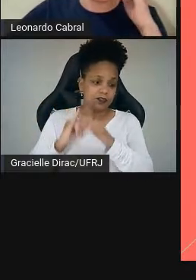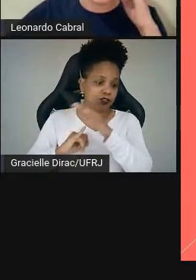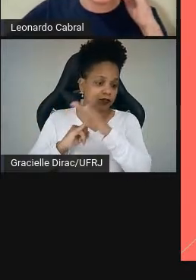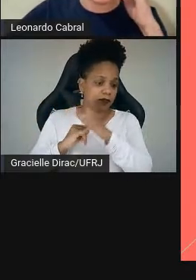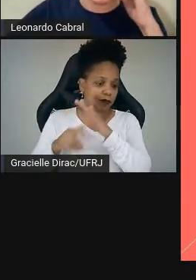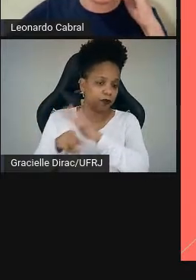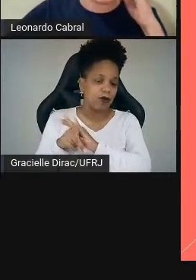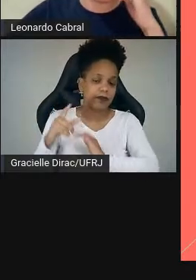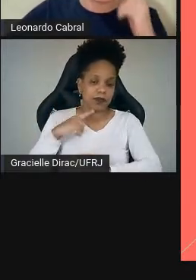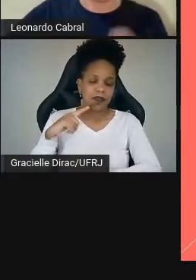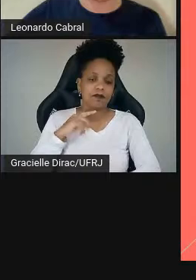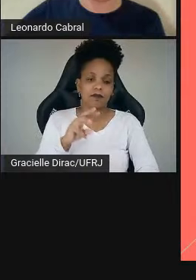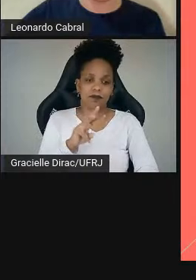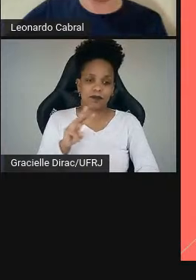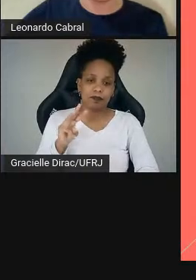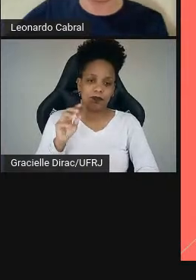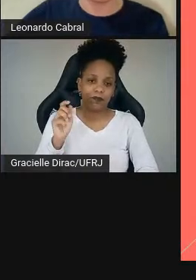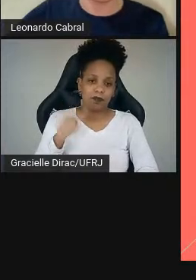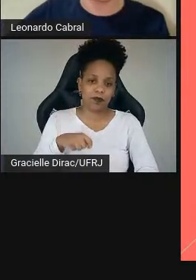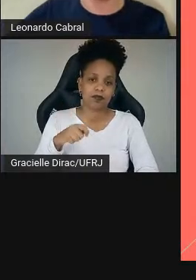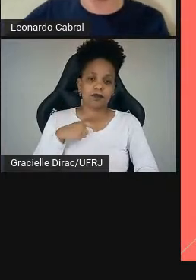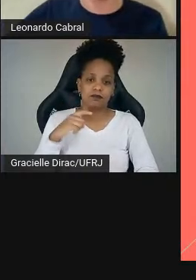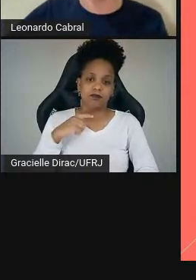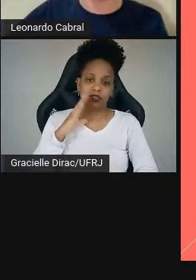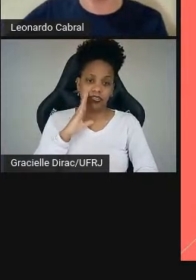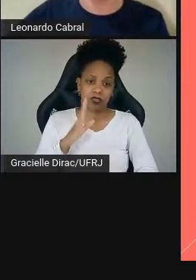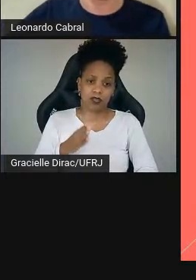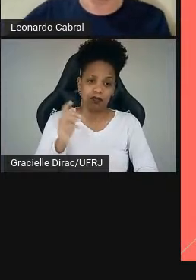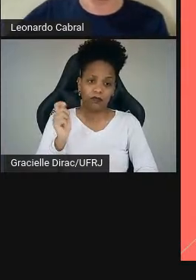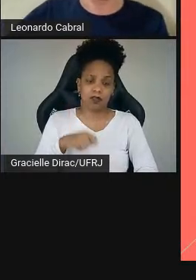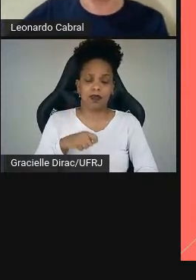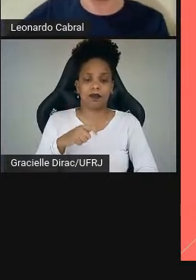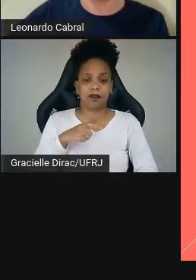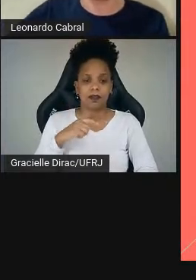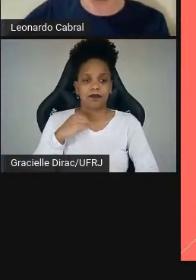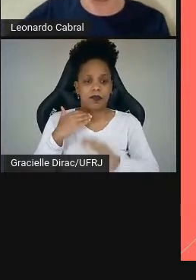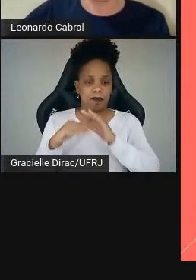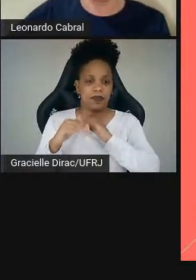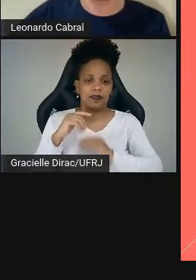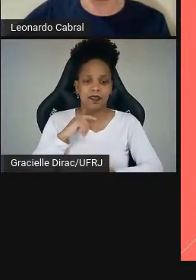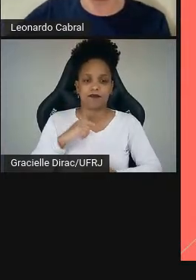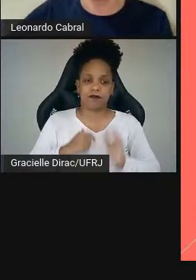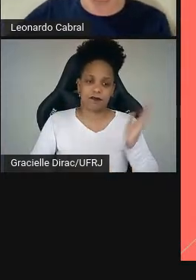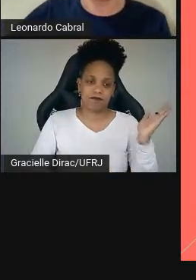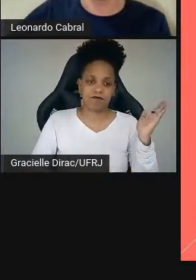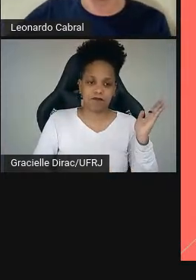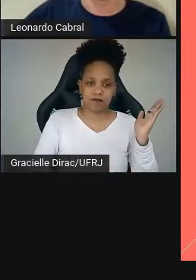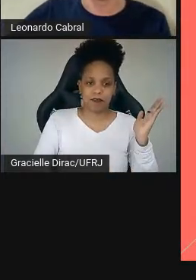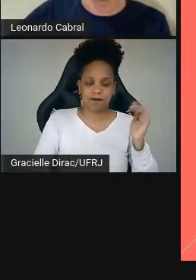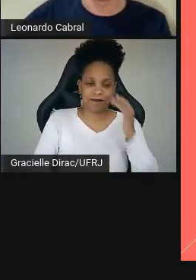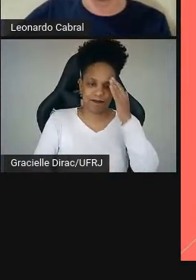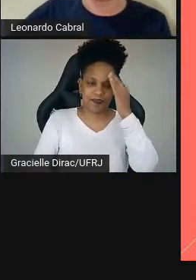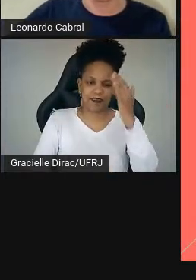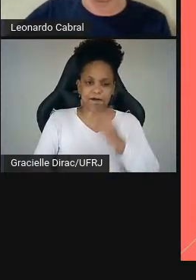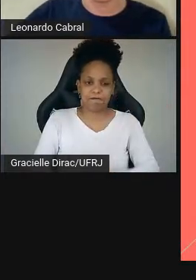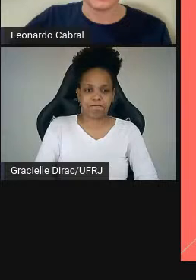Também, se vocês quiserem entrar em contato direto com a gente, nossos e-mails estão aí, comigo e com Débora, que estamos condenando o grupo. Obrigado.